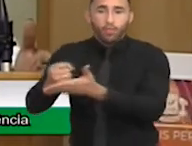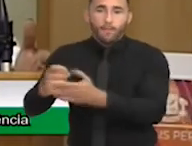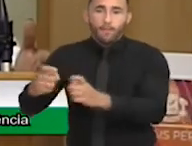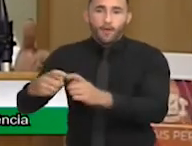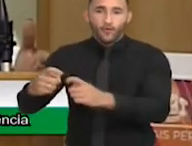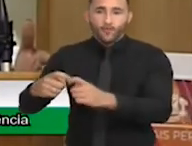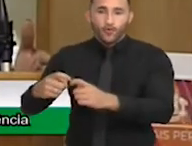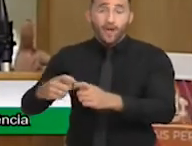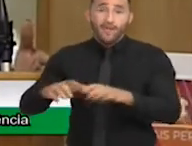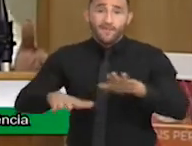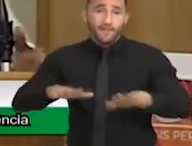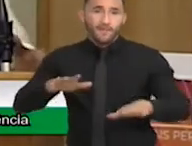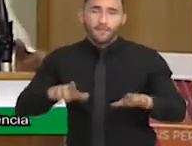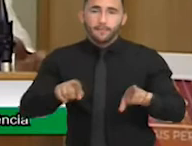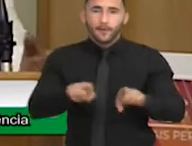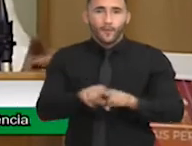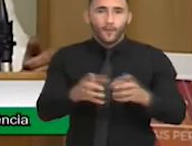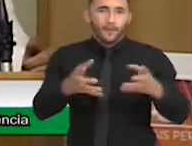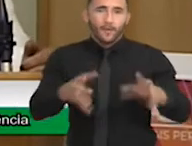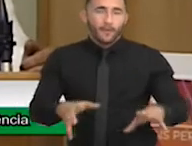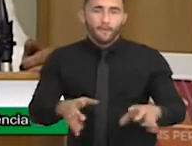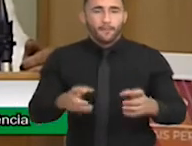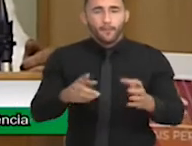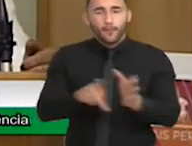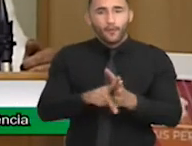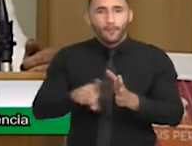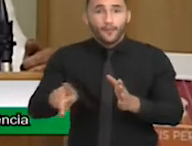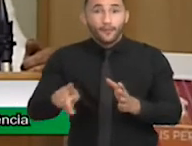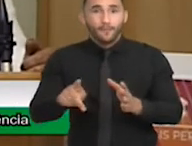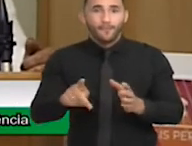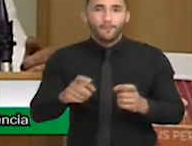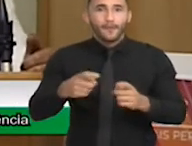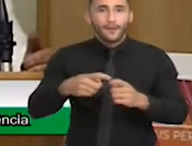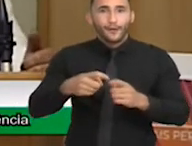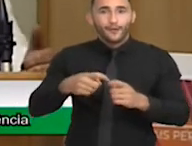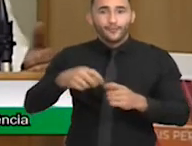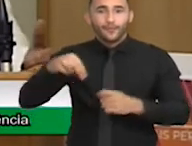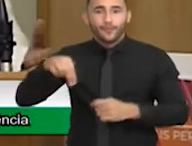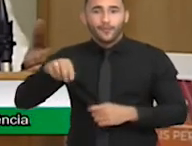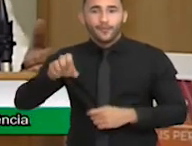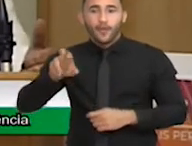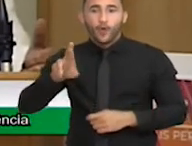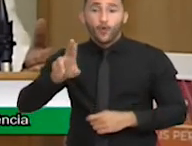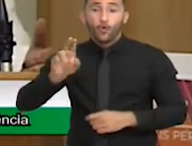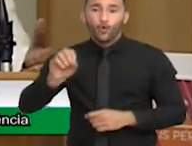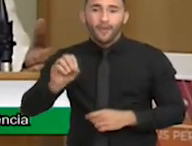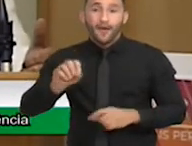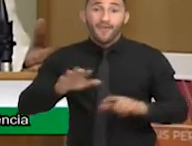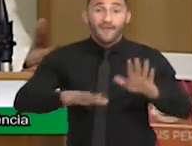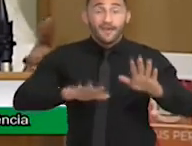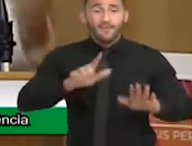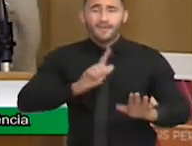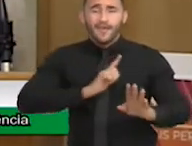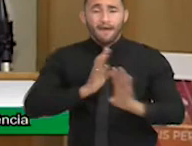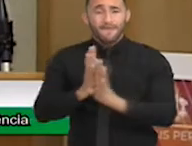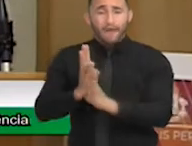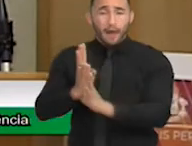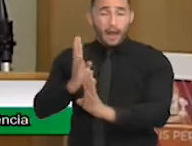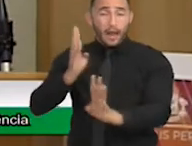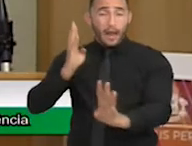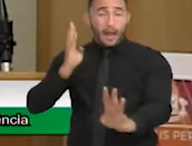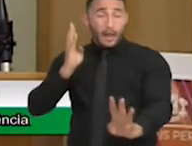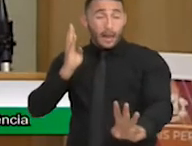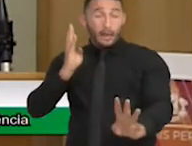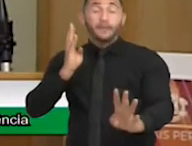Porque a gente tem uma situação hoje na saúde, no nosso município, é gritante. A fila de espera para... E isso impacta